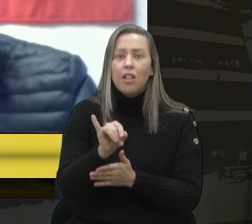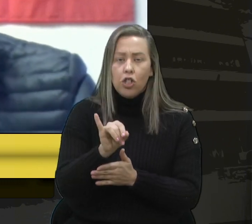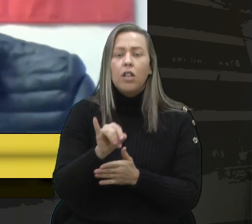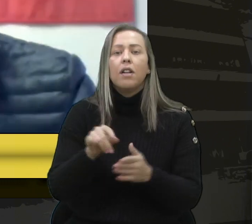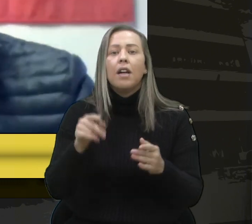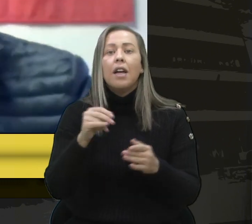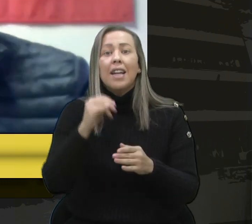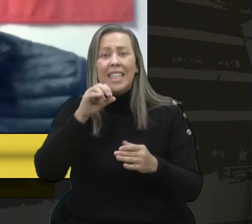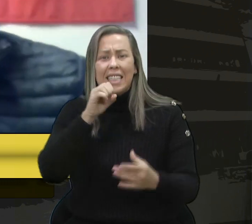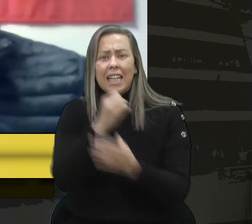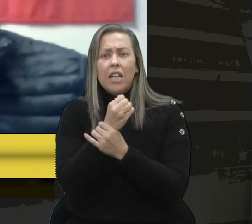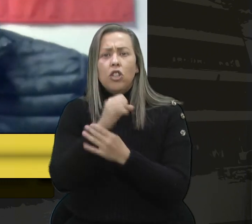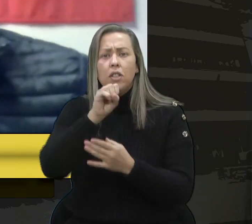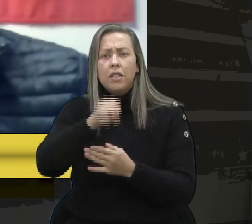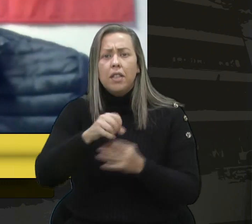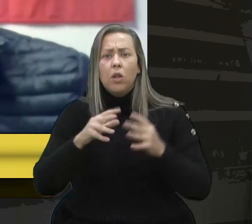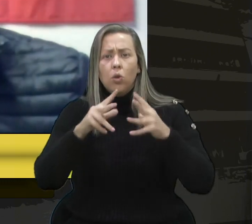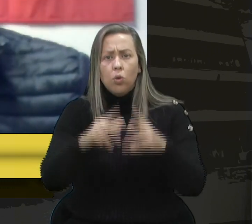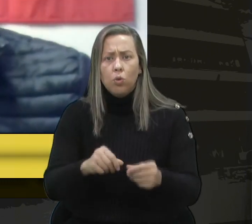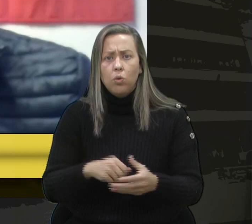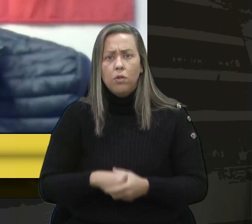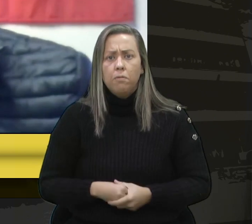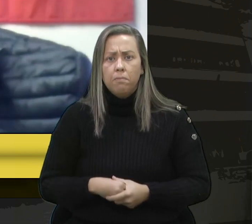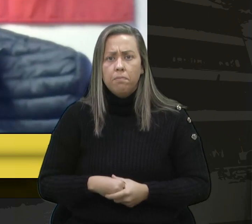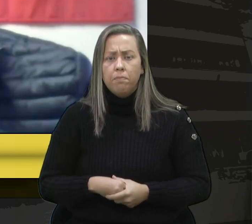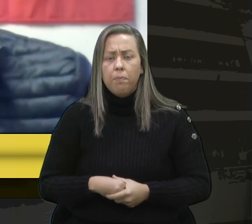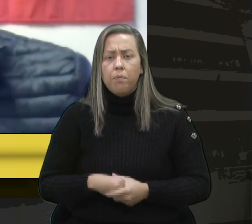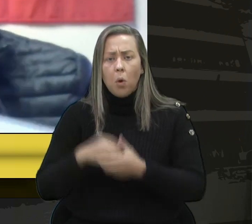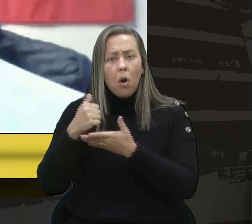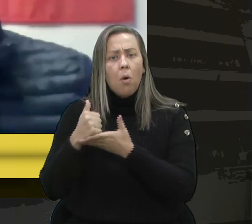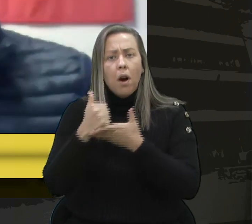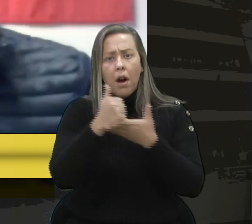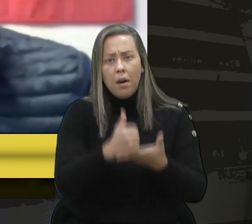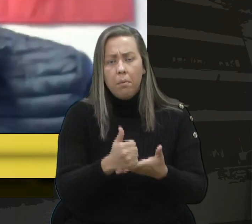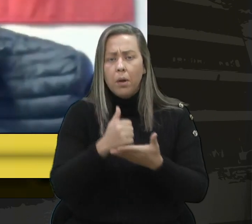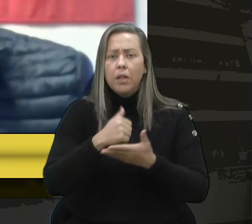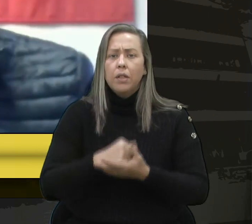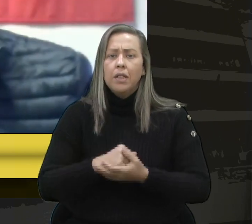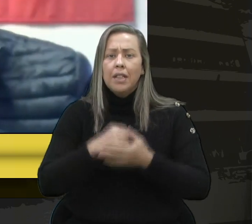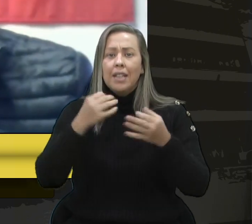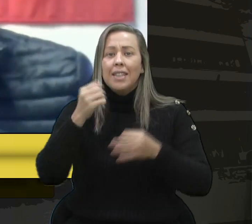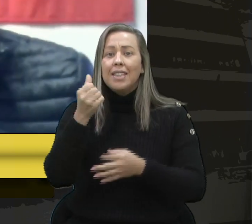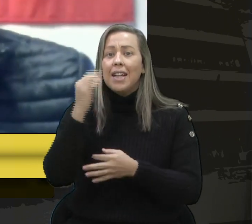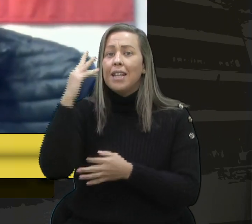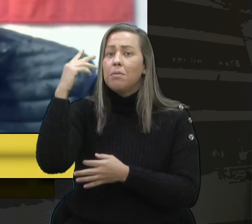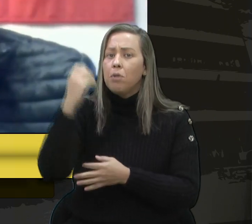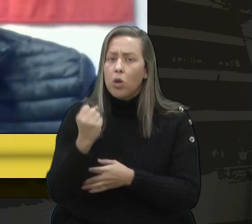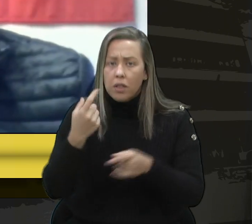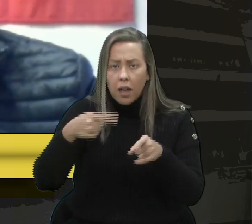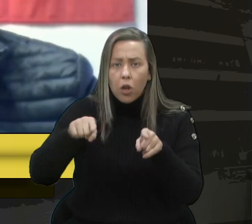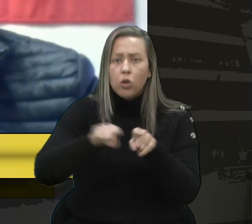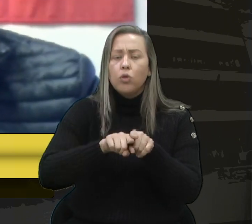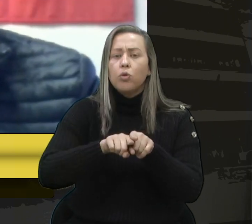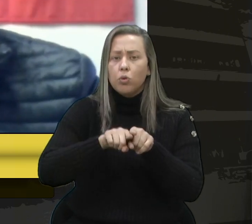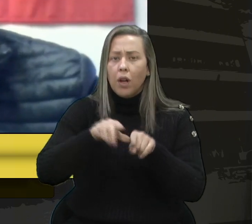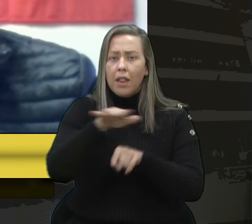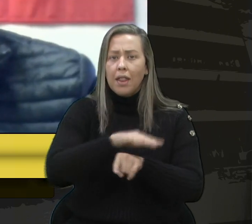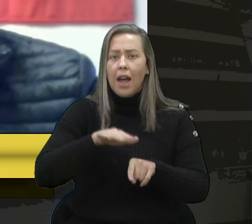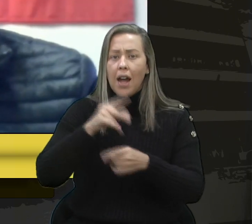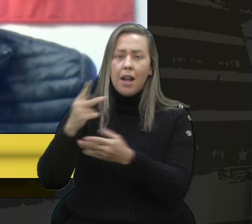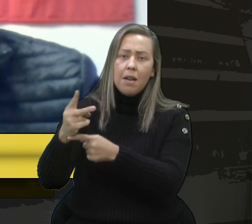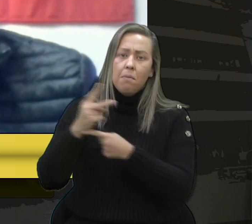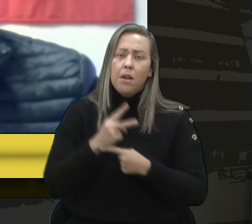feito para garantir o aporte de R$ milhões junto a empréstimo internacional.